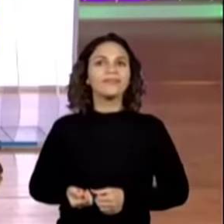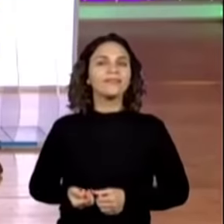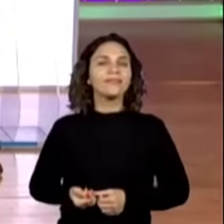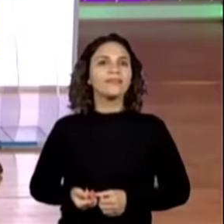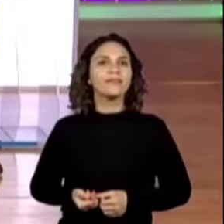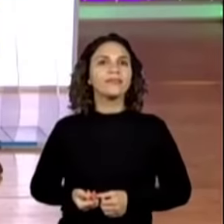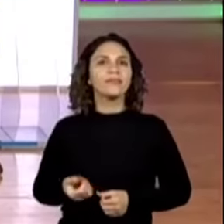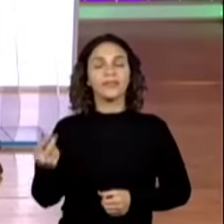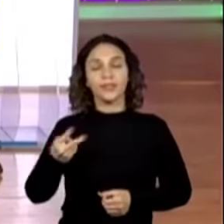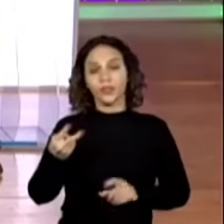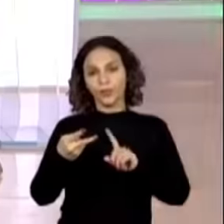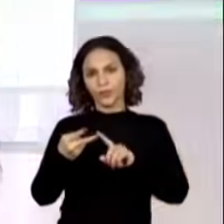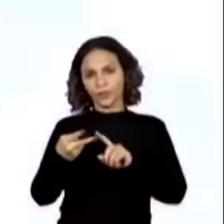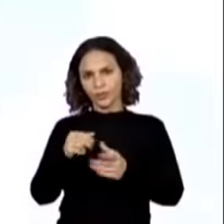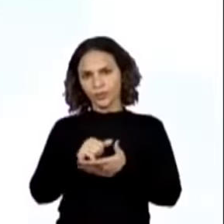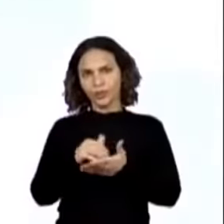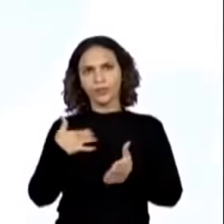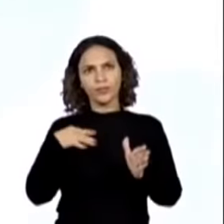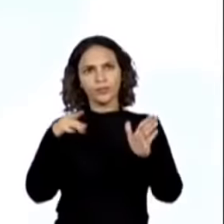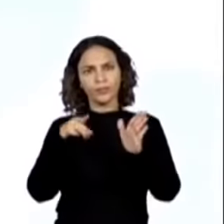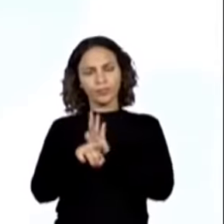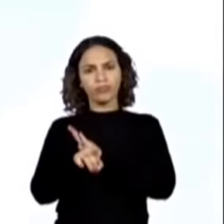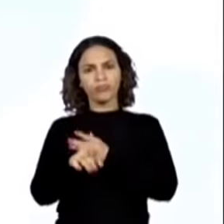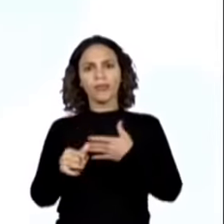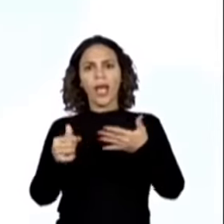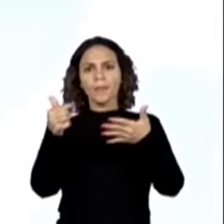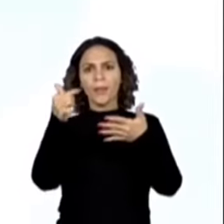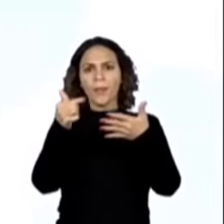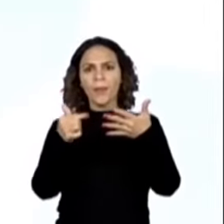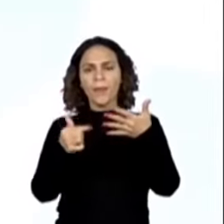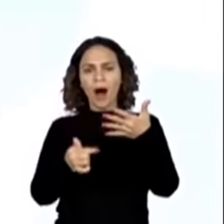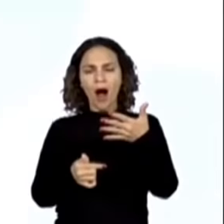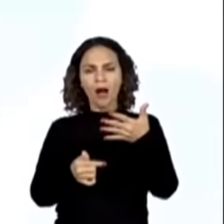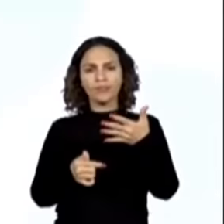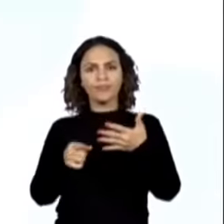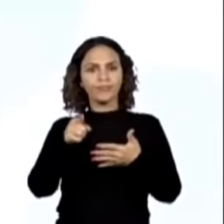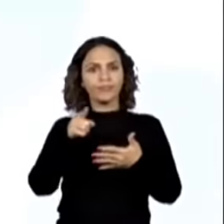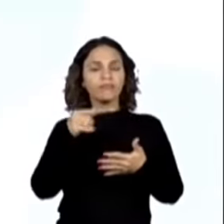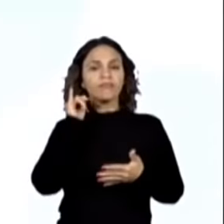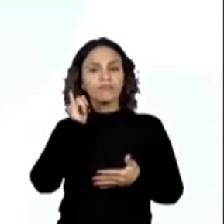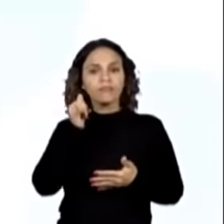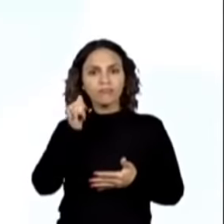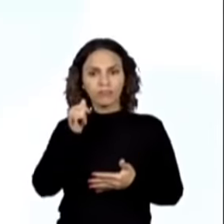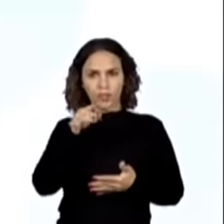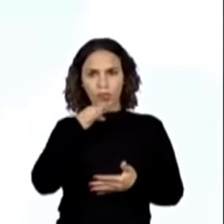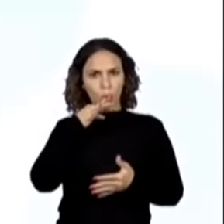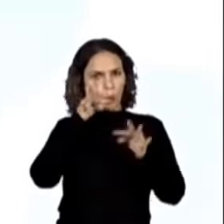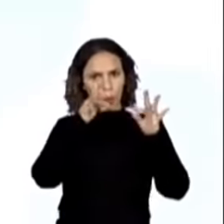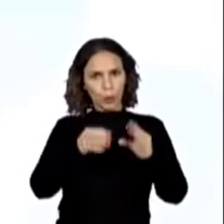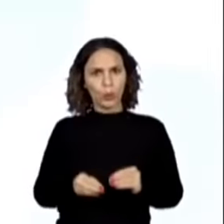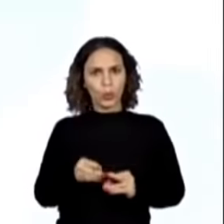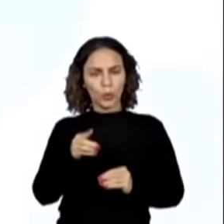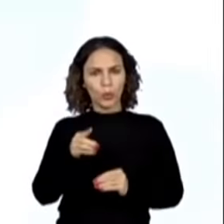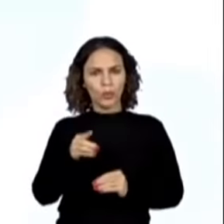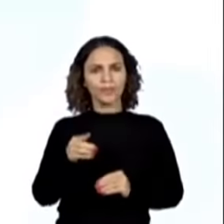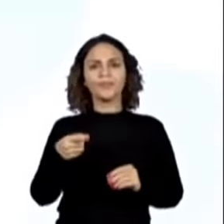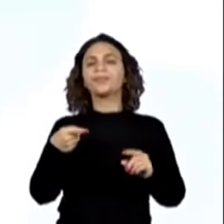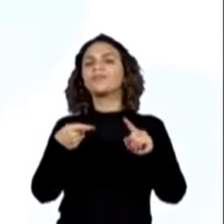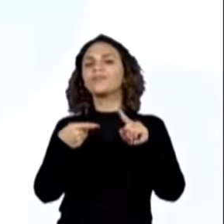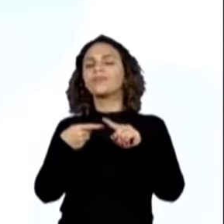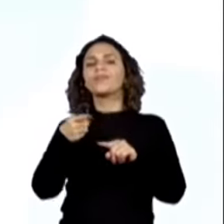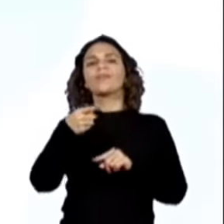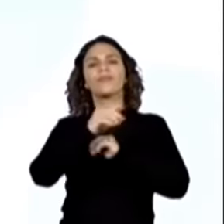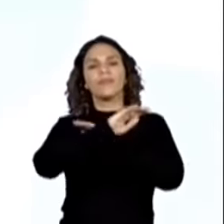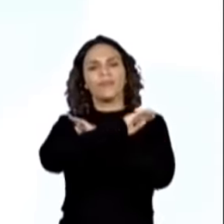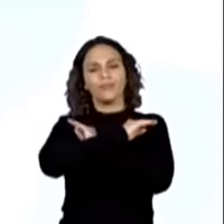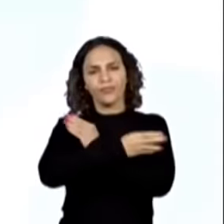Segunda atividade. Você conhece todos os contos da nossa lista? Essa lista que passou, que tem João e Maria, que nós